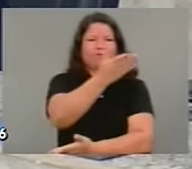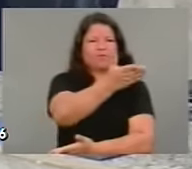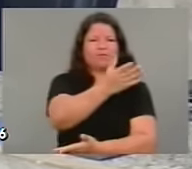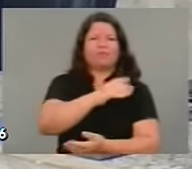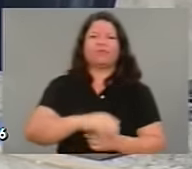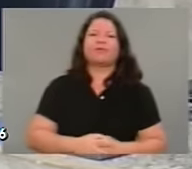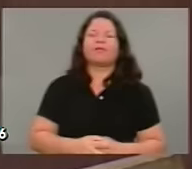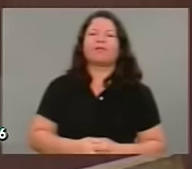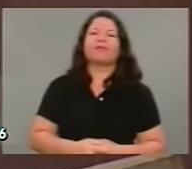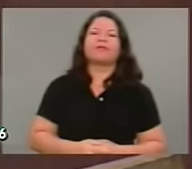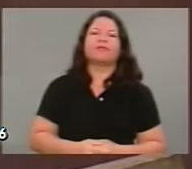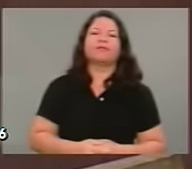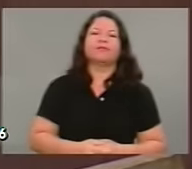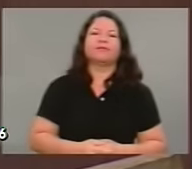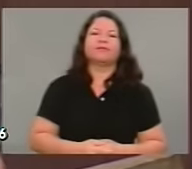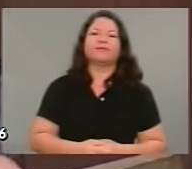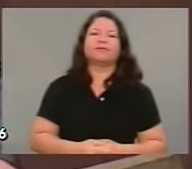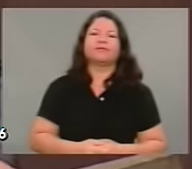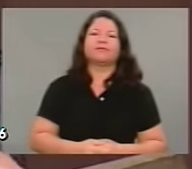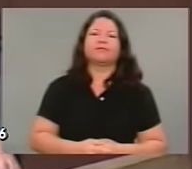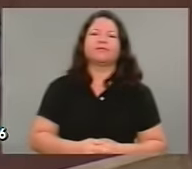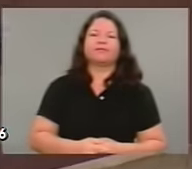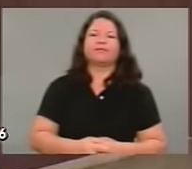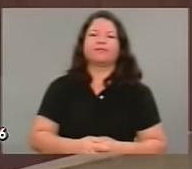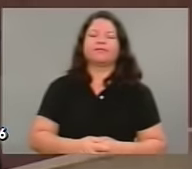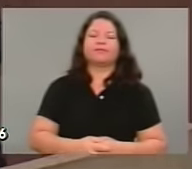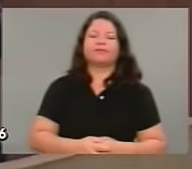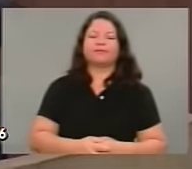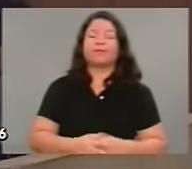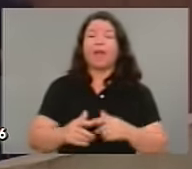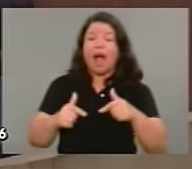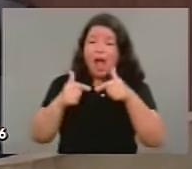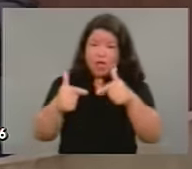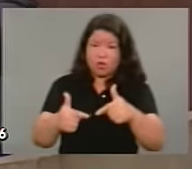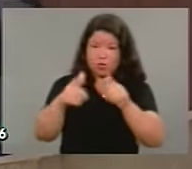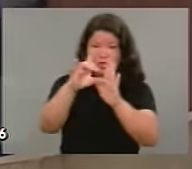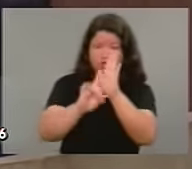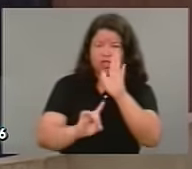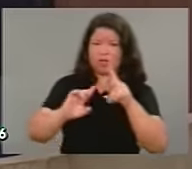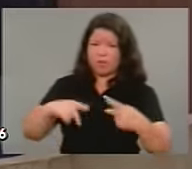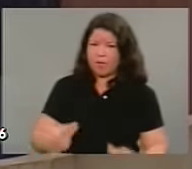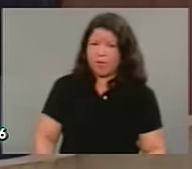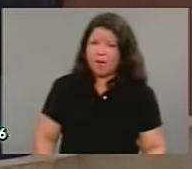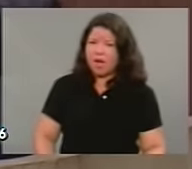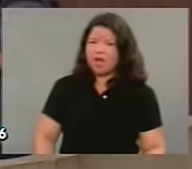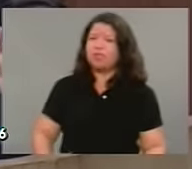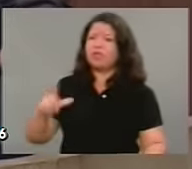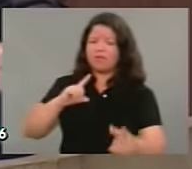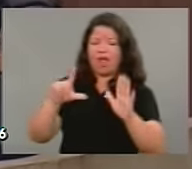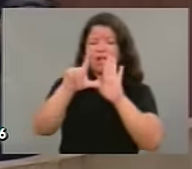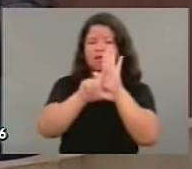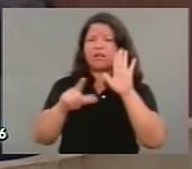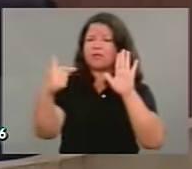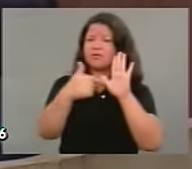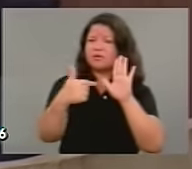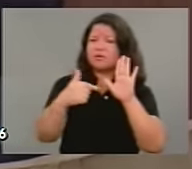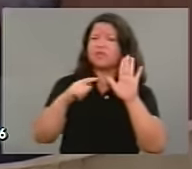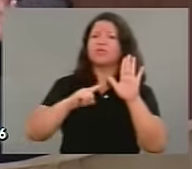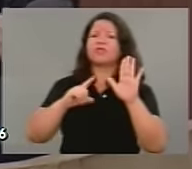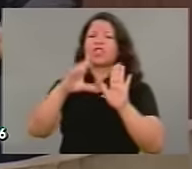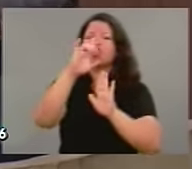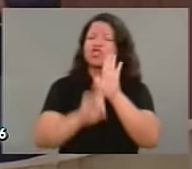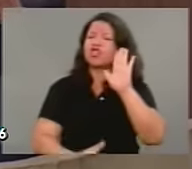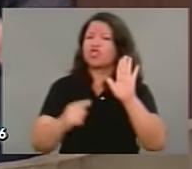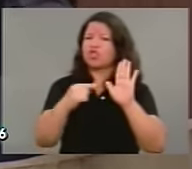Obrigado, deputado. A direitos humanos, claro, a luta dos direitos humanos é a luta pelo devido processo legal, pelo cumprimento do direito,